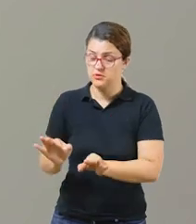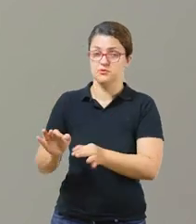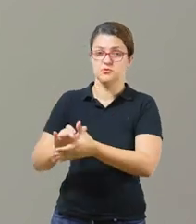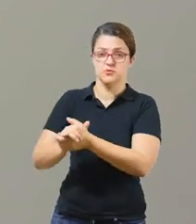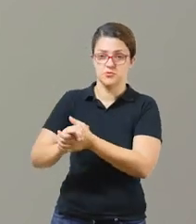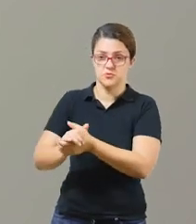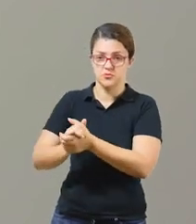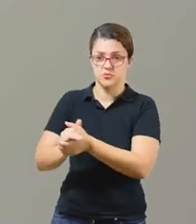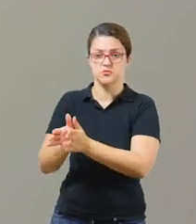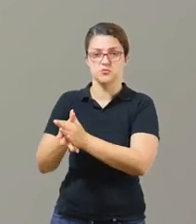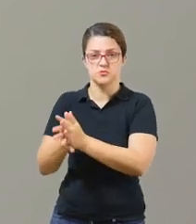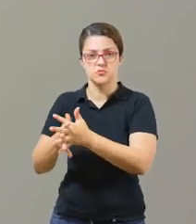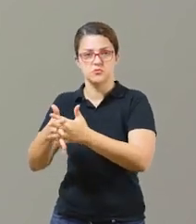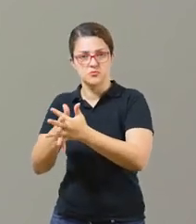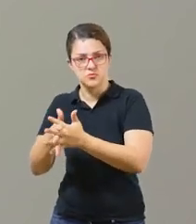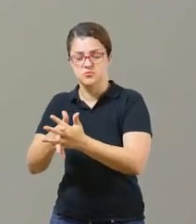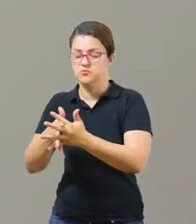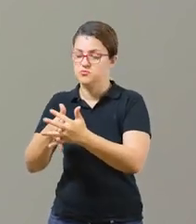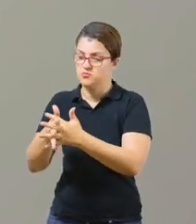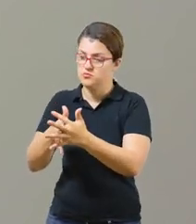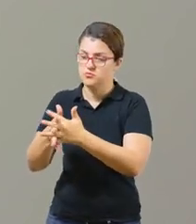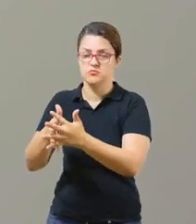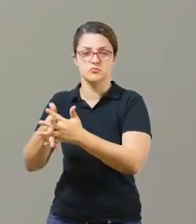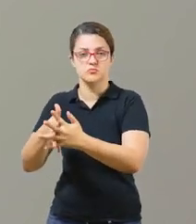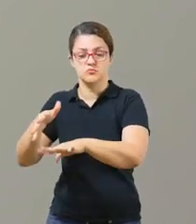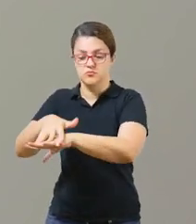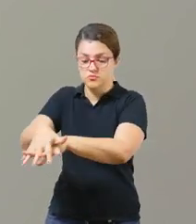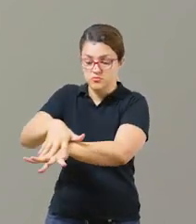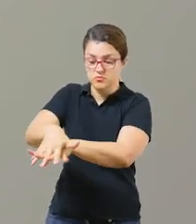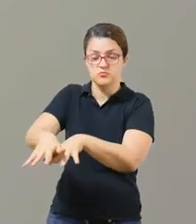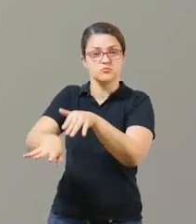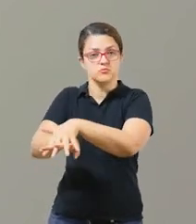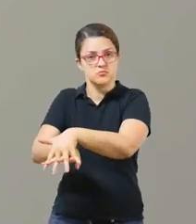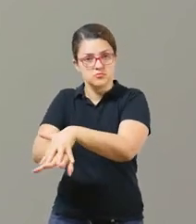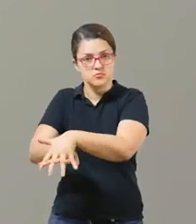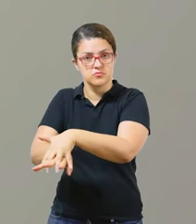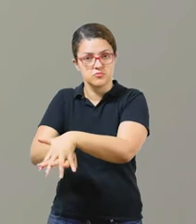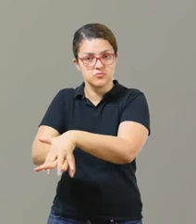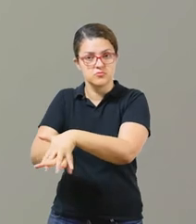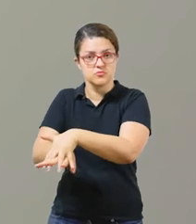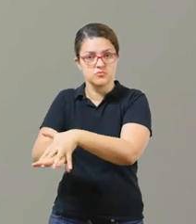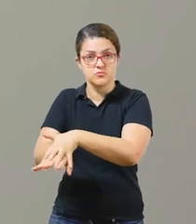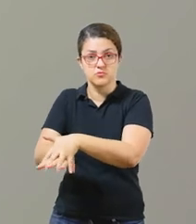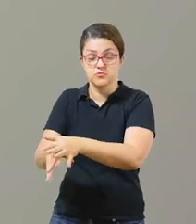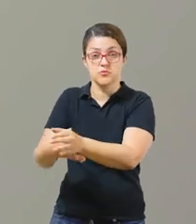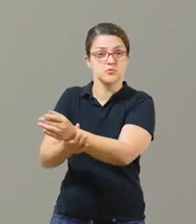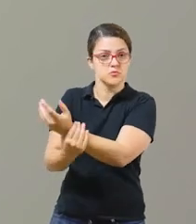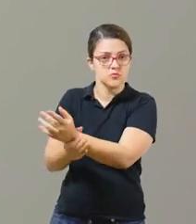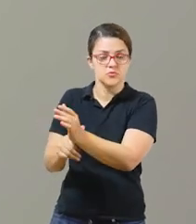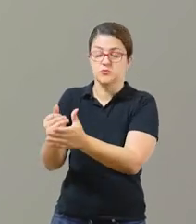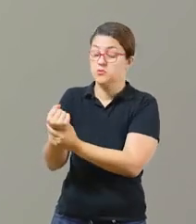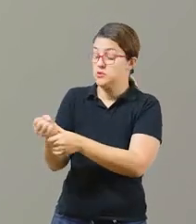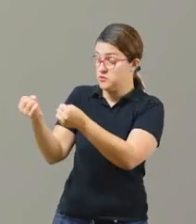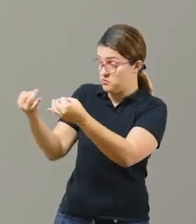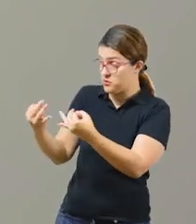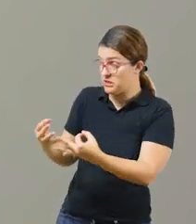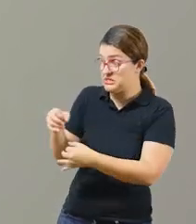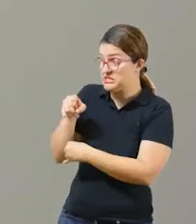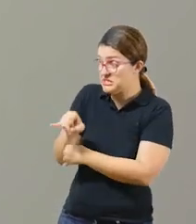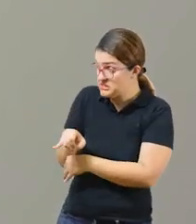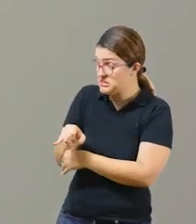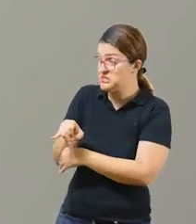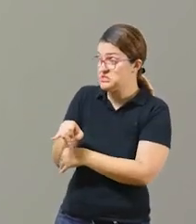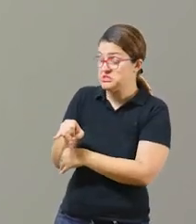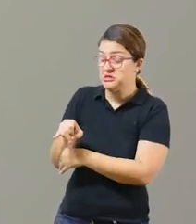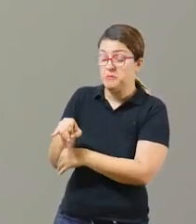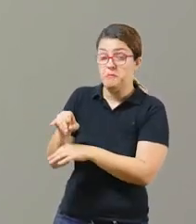palma da mão, entre os dedos. E explicar para a criança que a não lavagem das mãos pode contrair várias